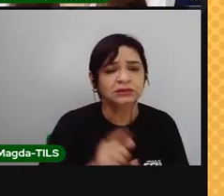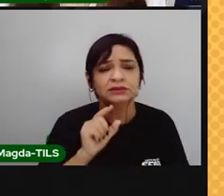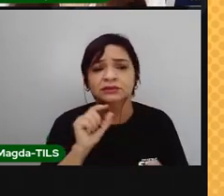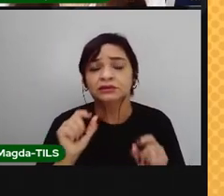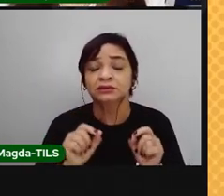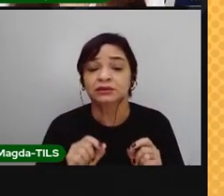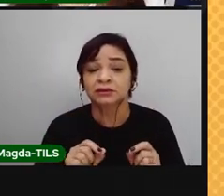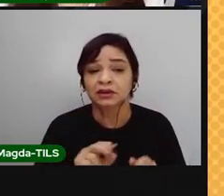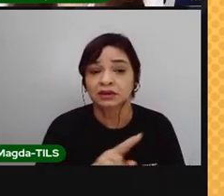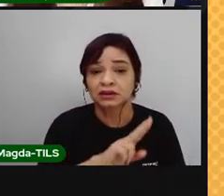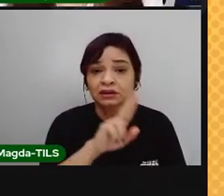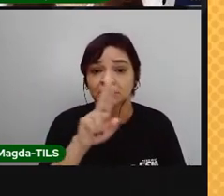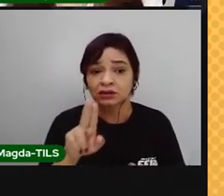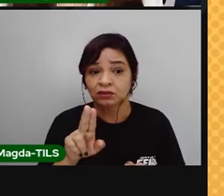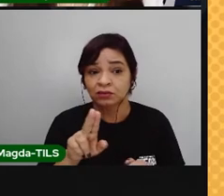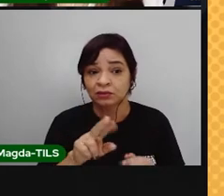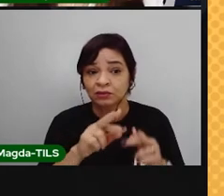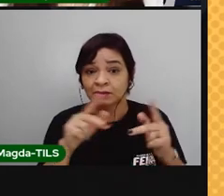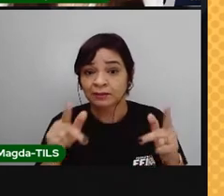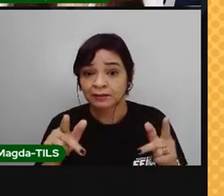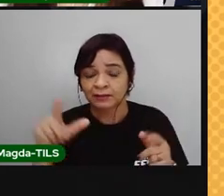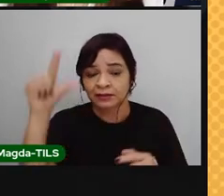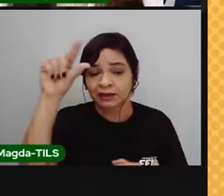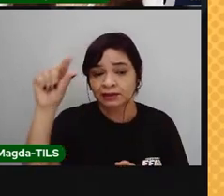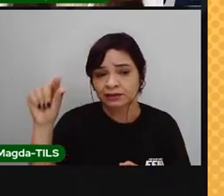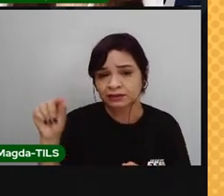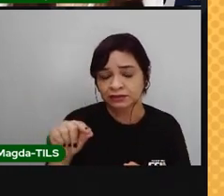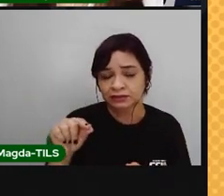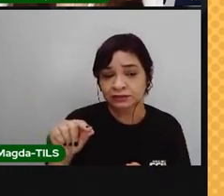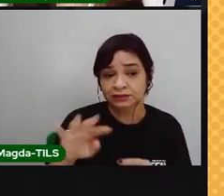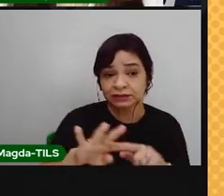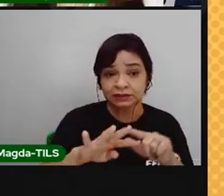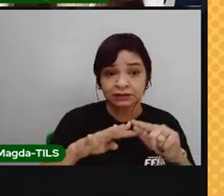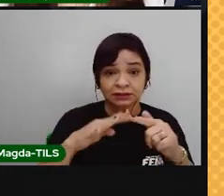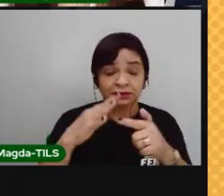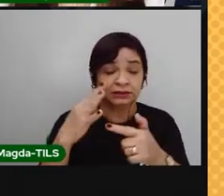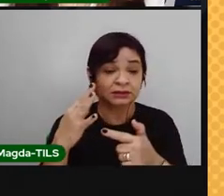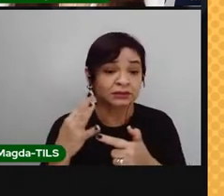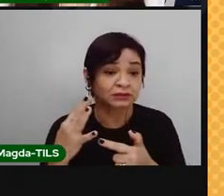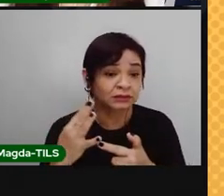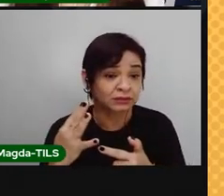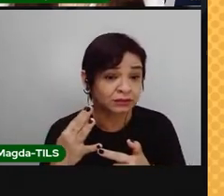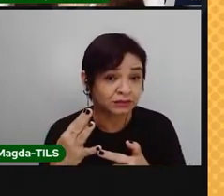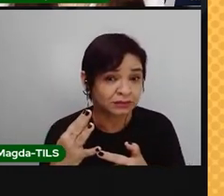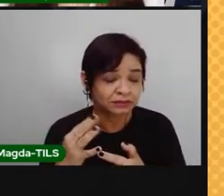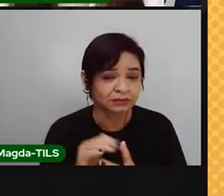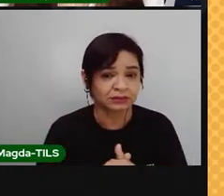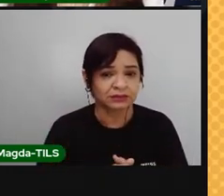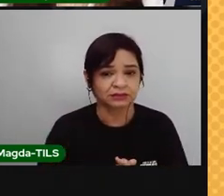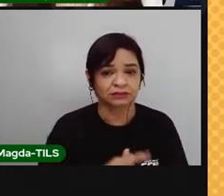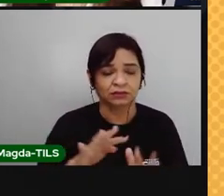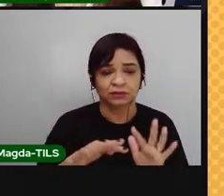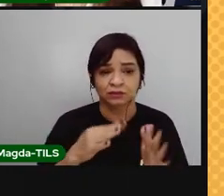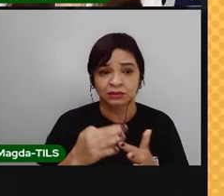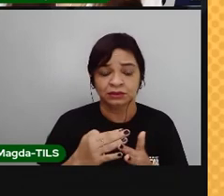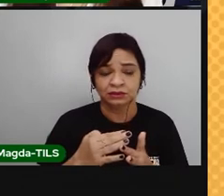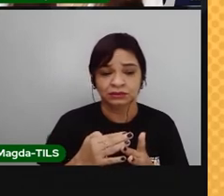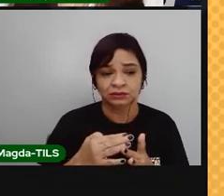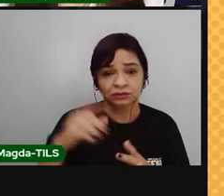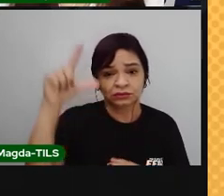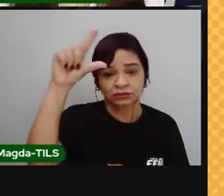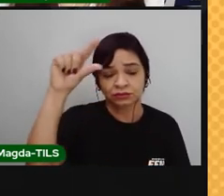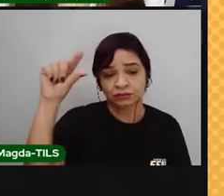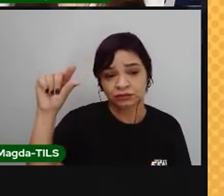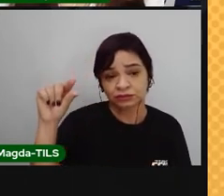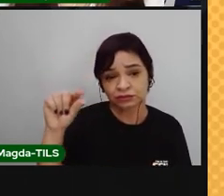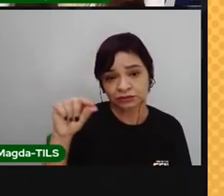damos o nome de fases da lua. E elas são quatro, podendo ser chamadas de quatos lunares. E